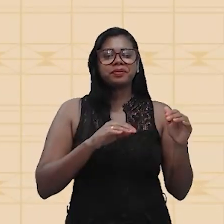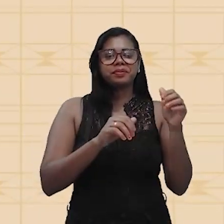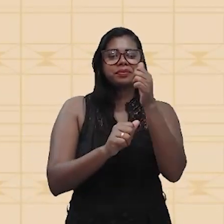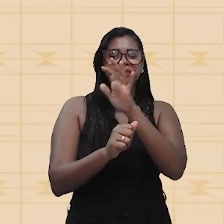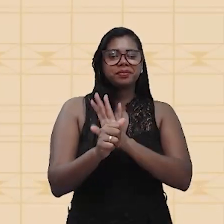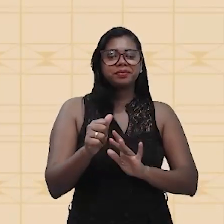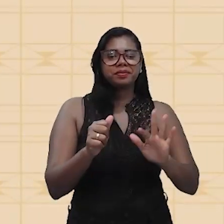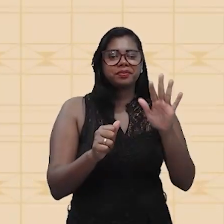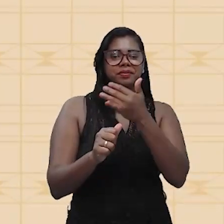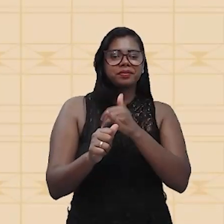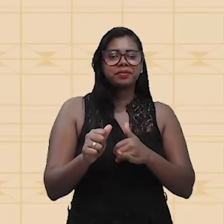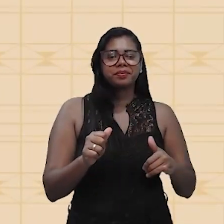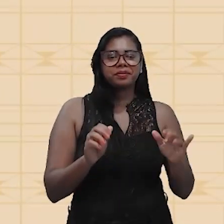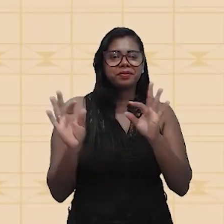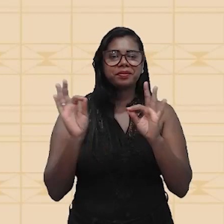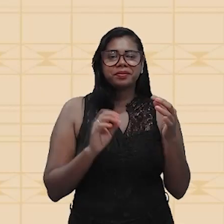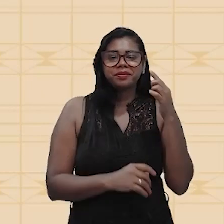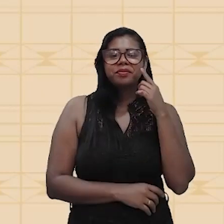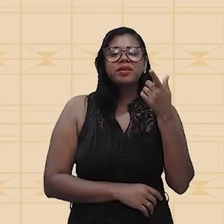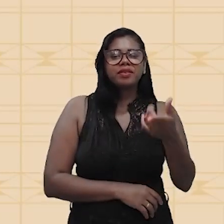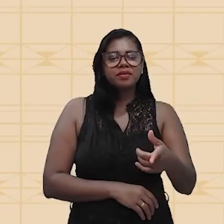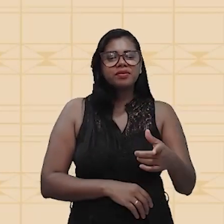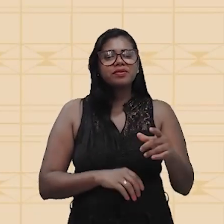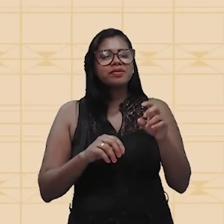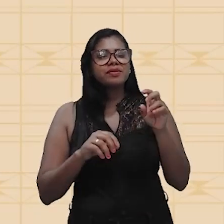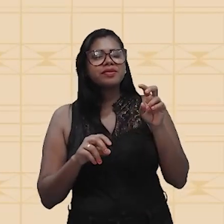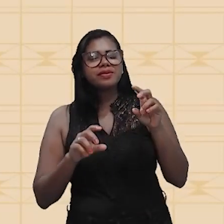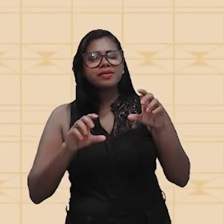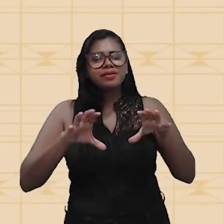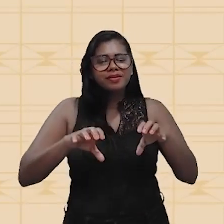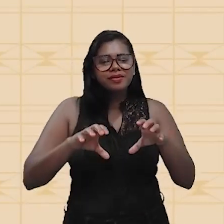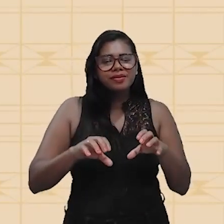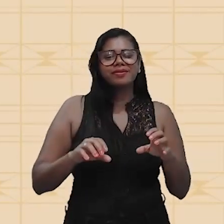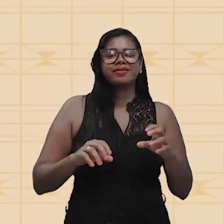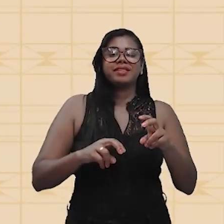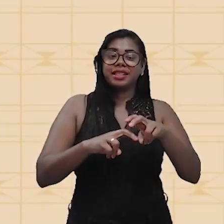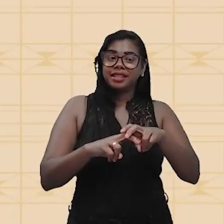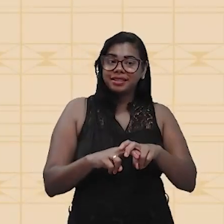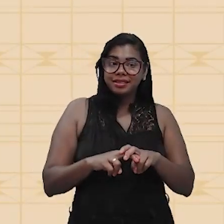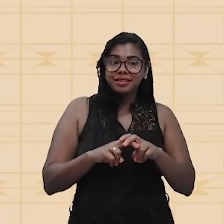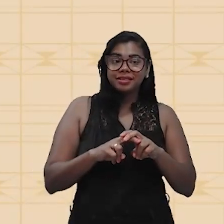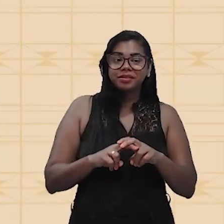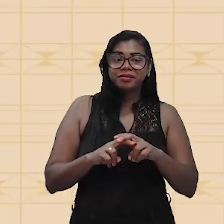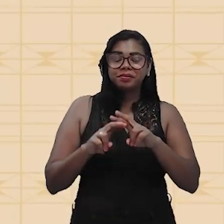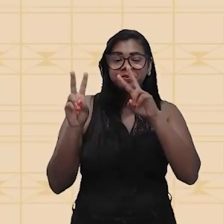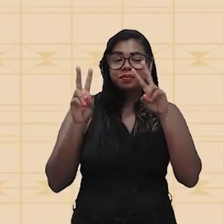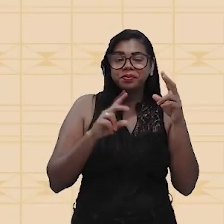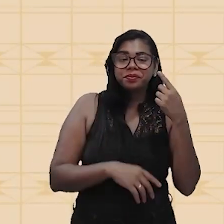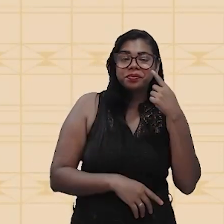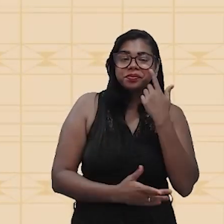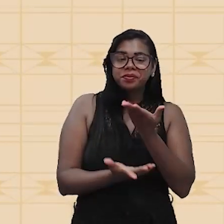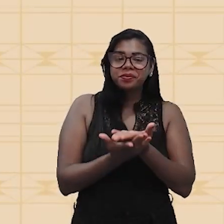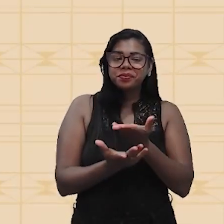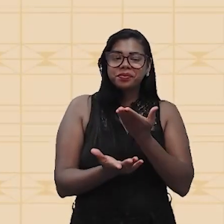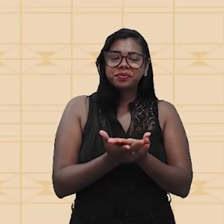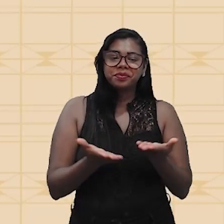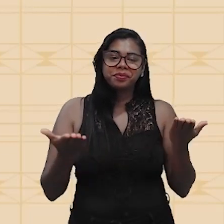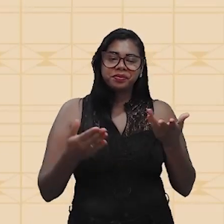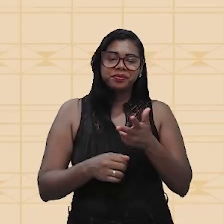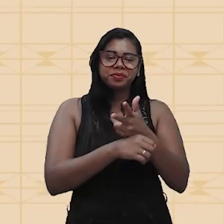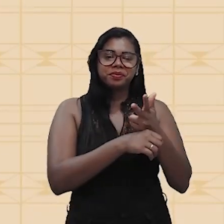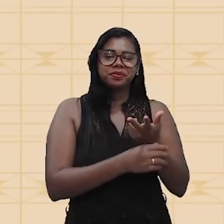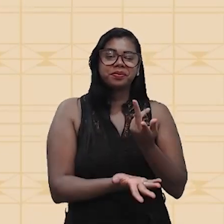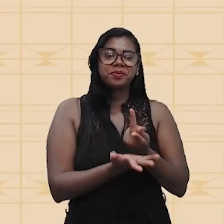paradão, feito você que está aí no sofá sem fazer nada. Estou brincando, sei que você está sentadinho e preparado para a nossa aula de hoje. Então, o que acontece é o seguinte,